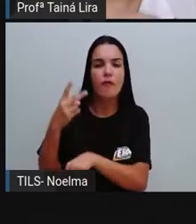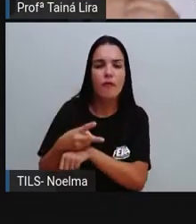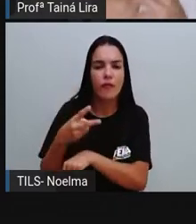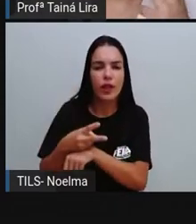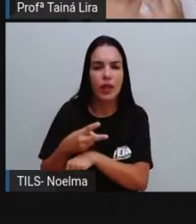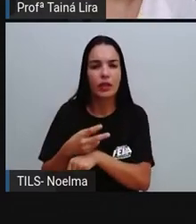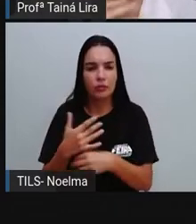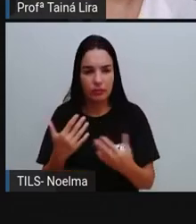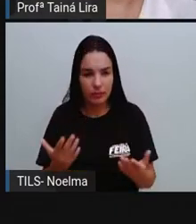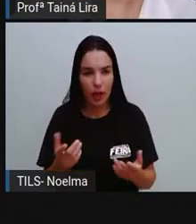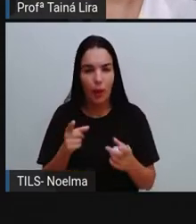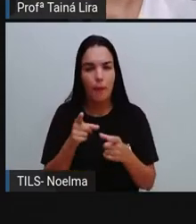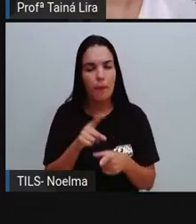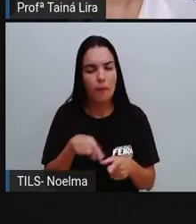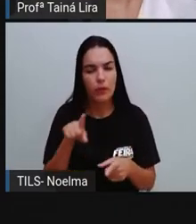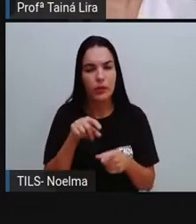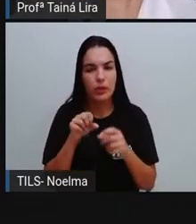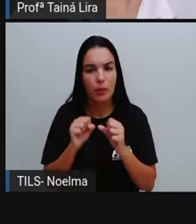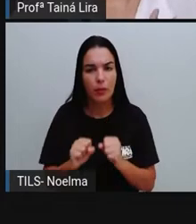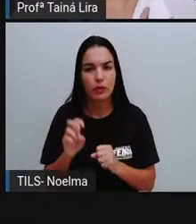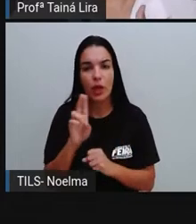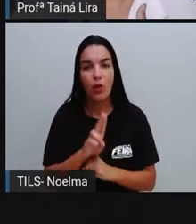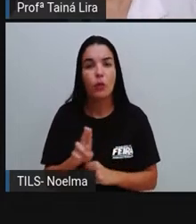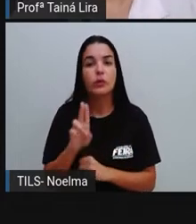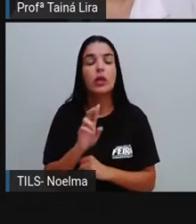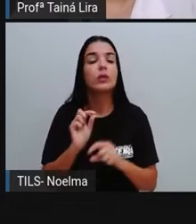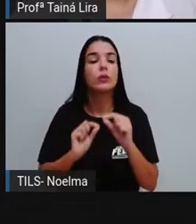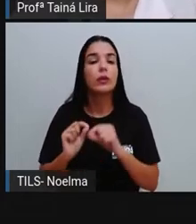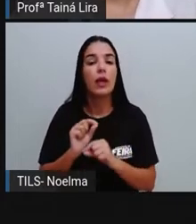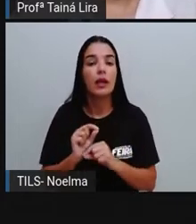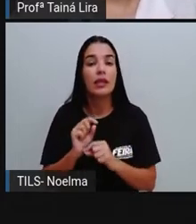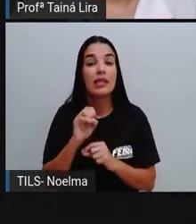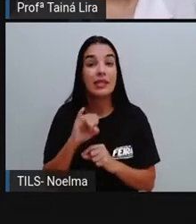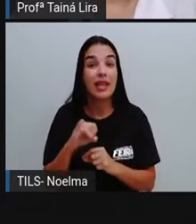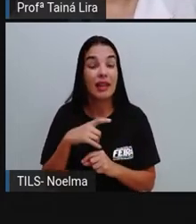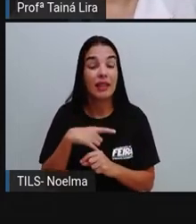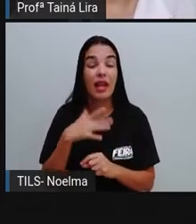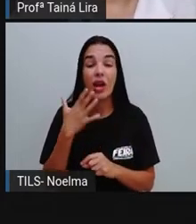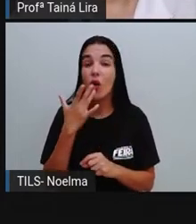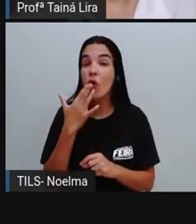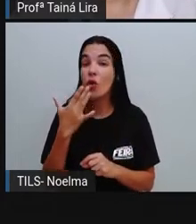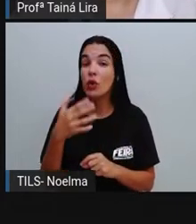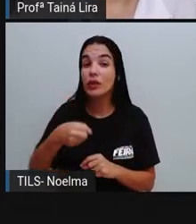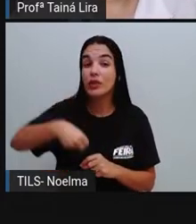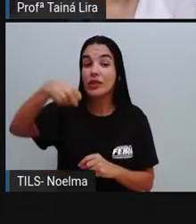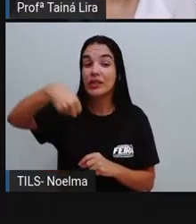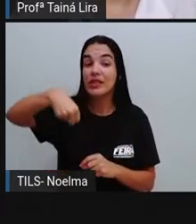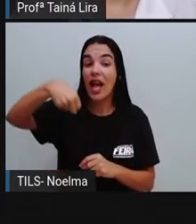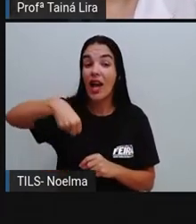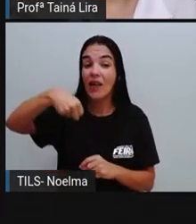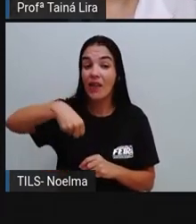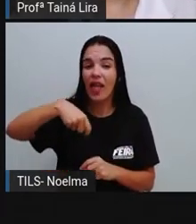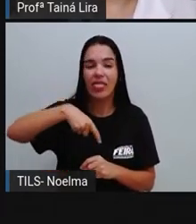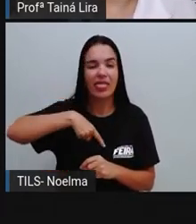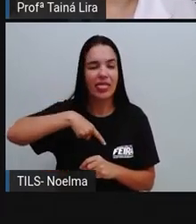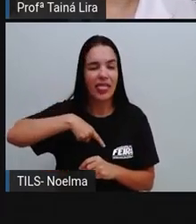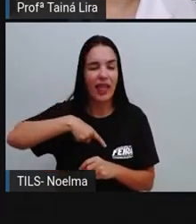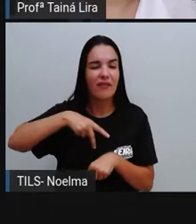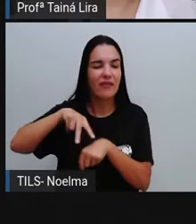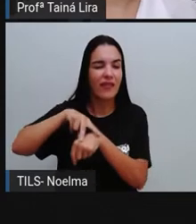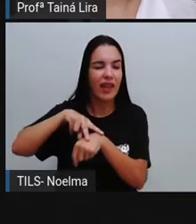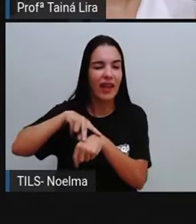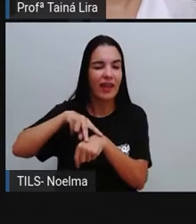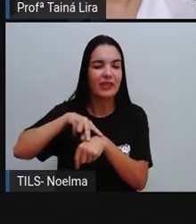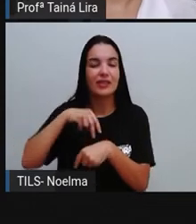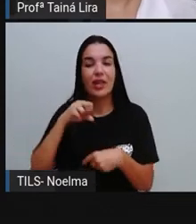Então, vocês podem estar usando, né, até mesmo se você tiver saco colorido em casa. Às vezes a gente tem, né, um saquinho verde, deixa só para